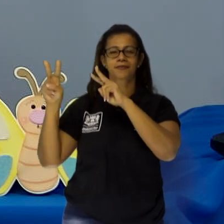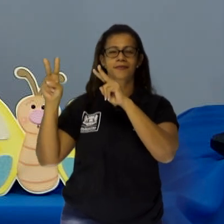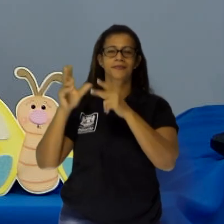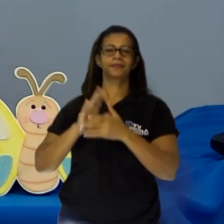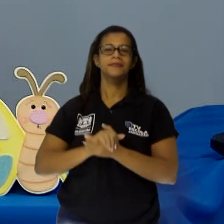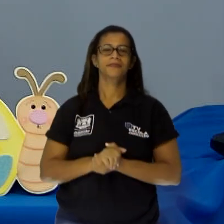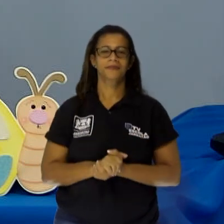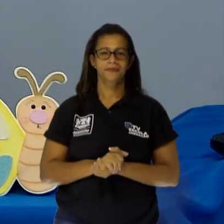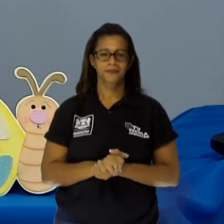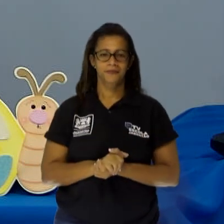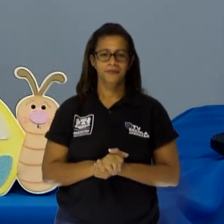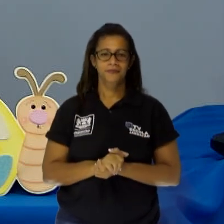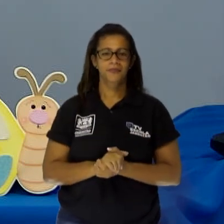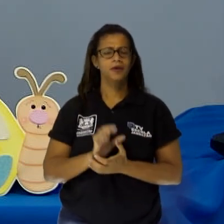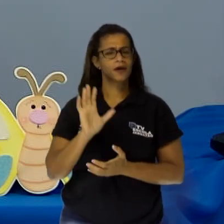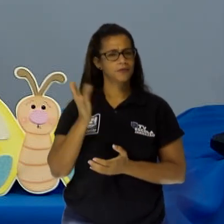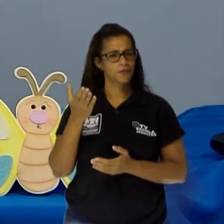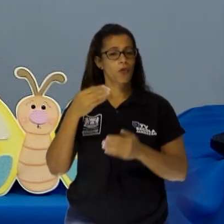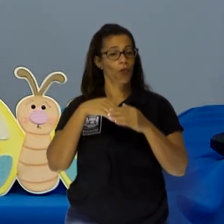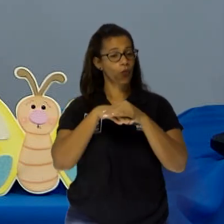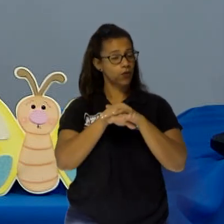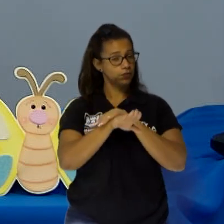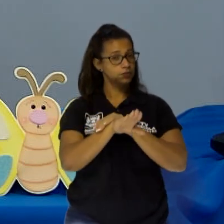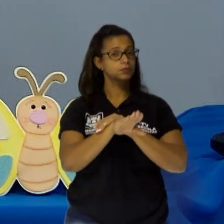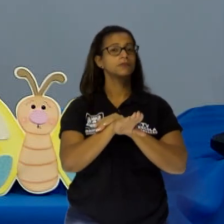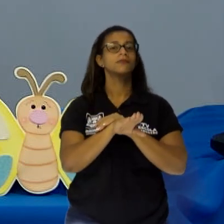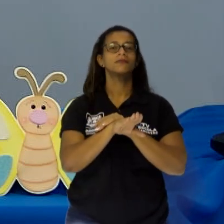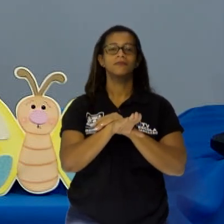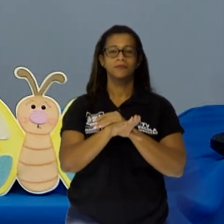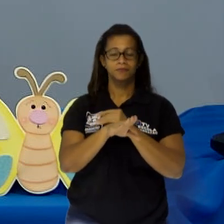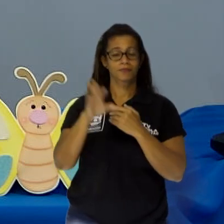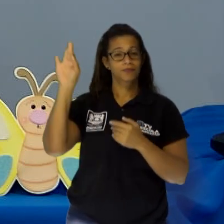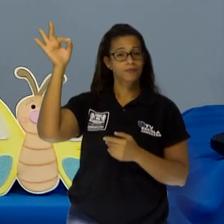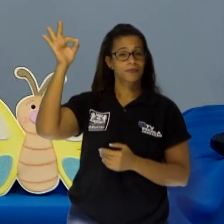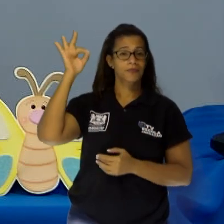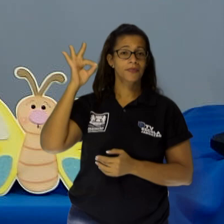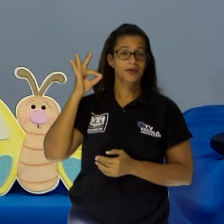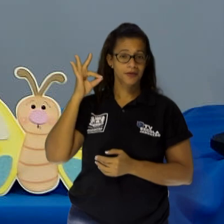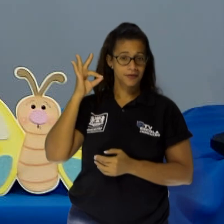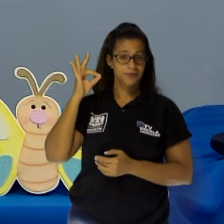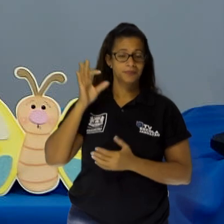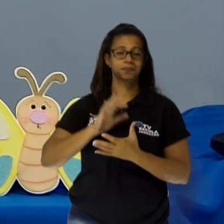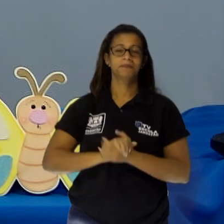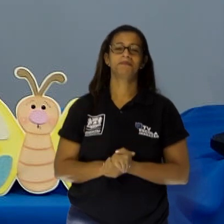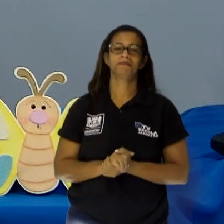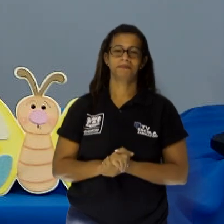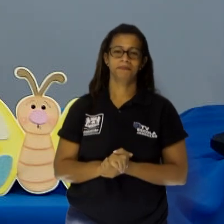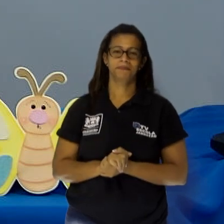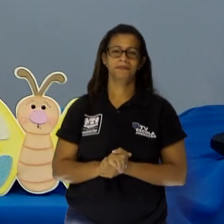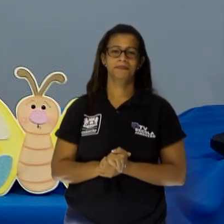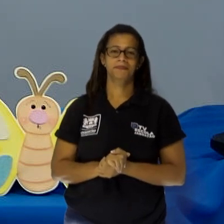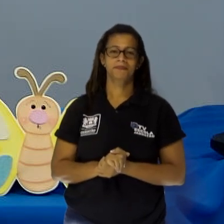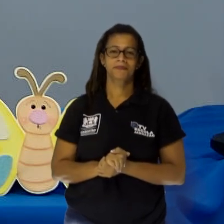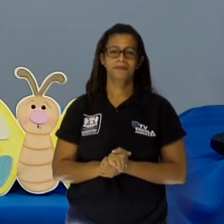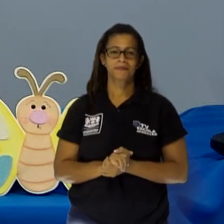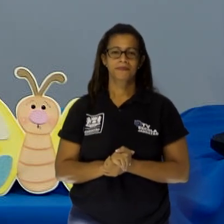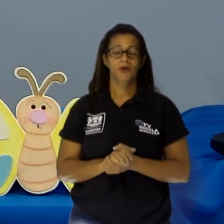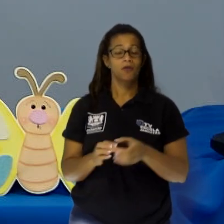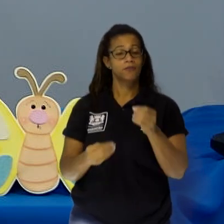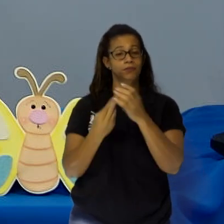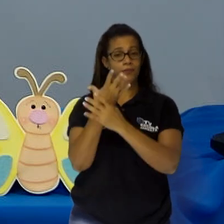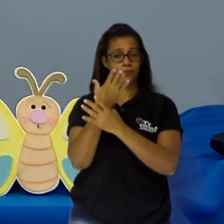Eita, já guardei a minha abelhinha. Vou fazer agora a nossa porta. Olha só, tinta preta. Lembrando,